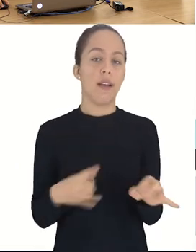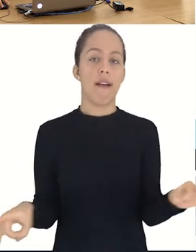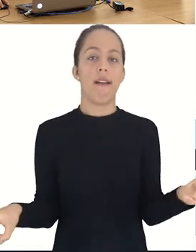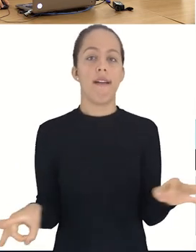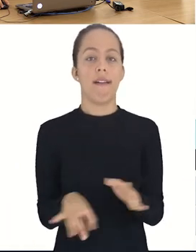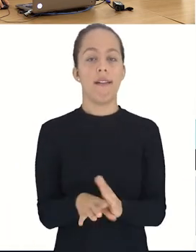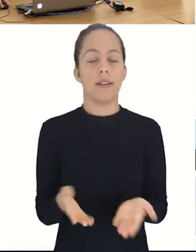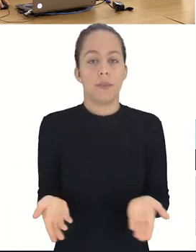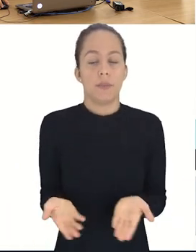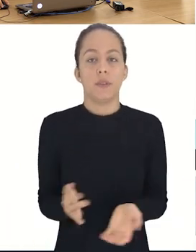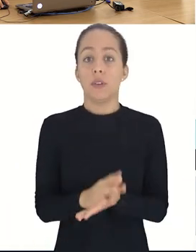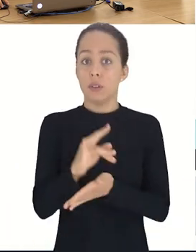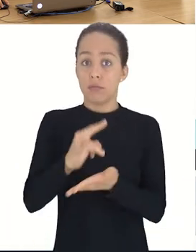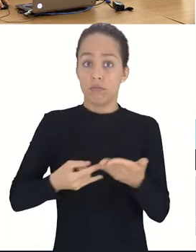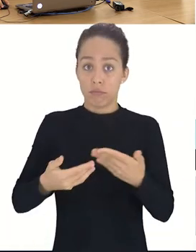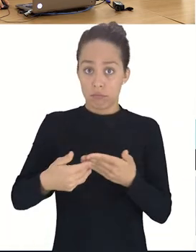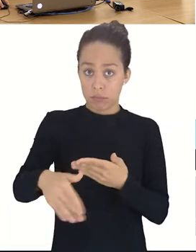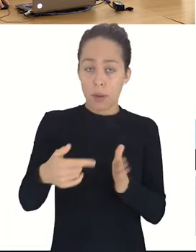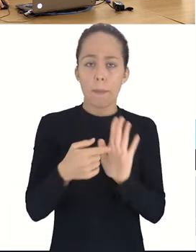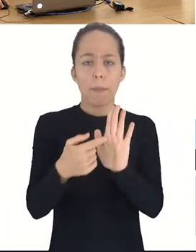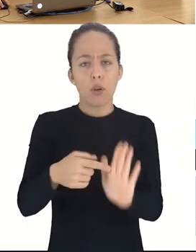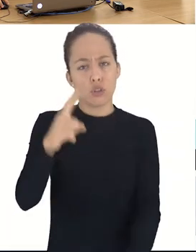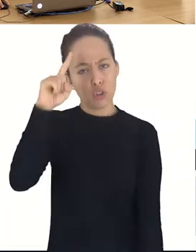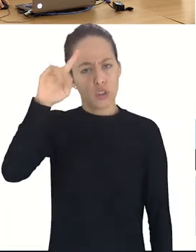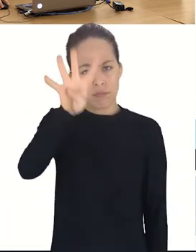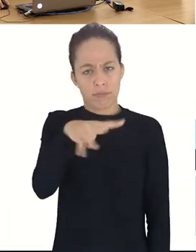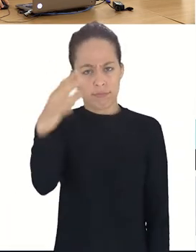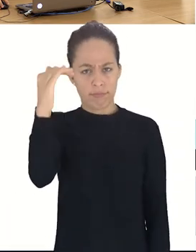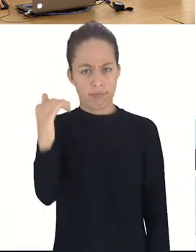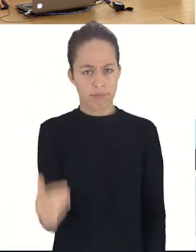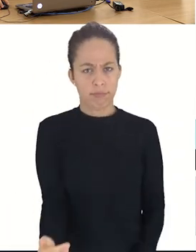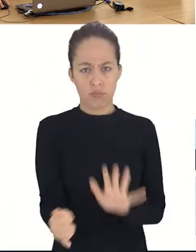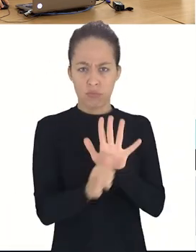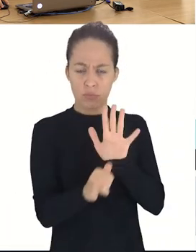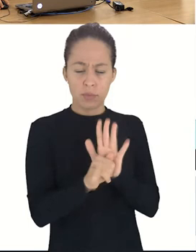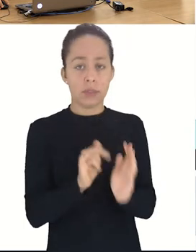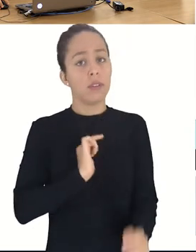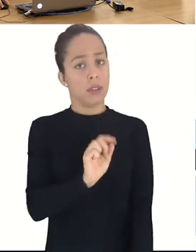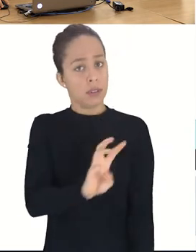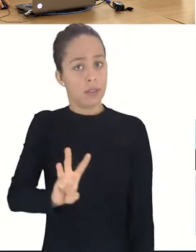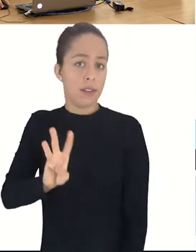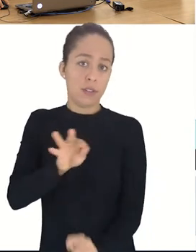Os arquivos ficarão disponíveis conforme o cronograma do edital no site do IFES.